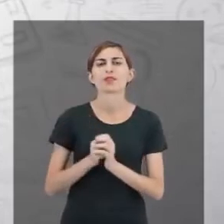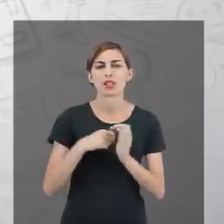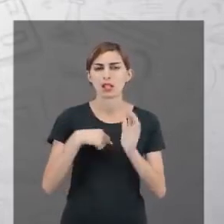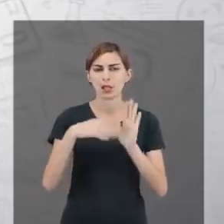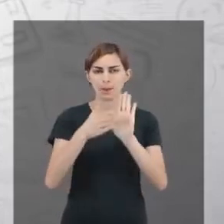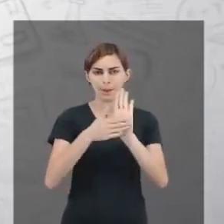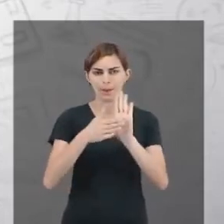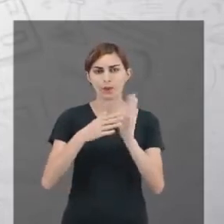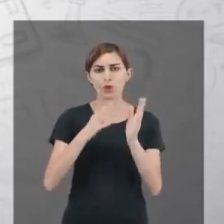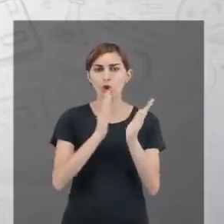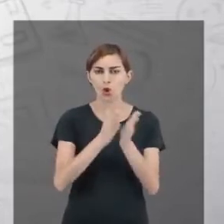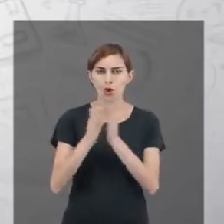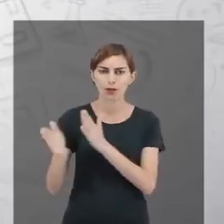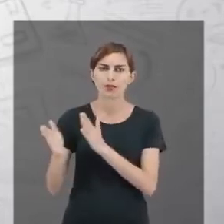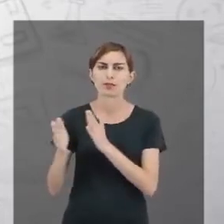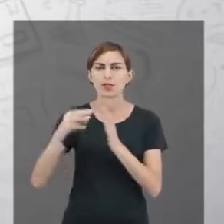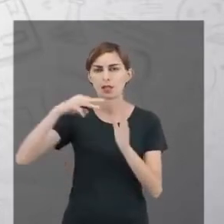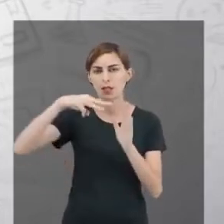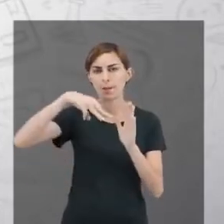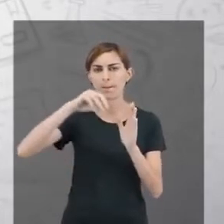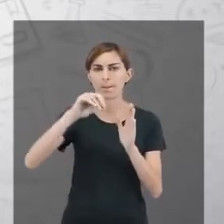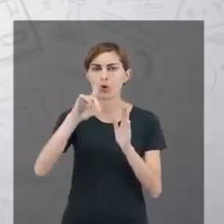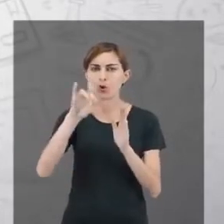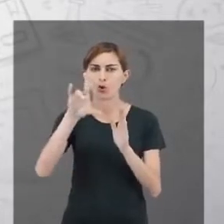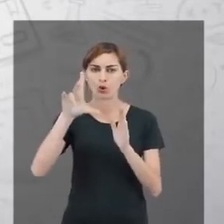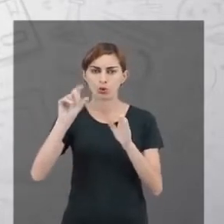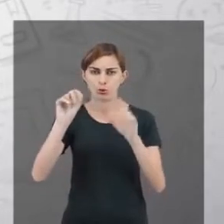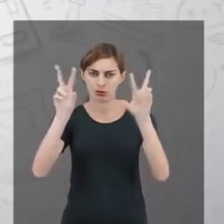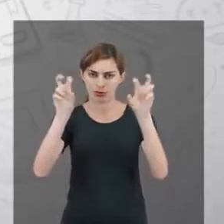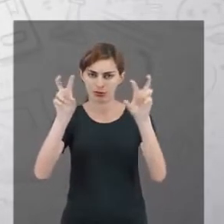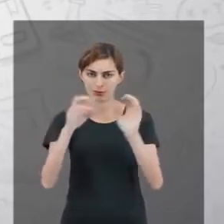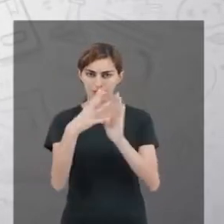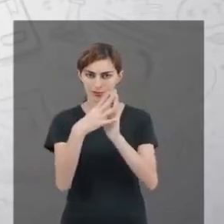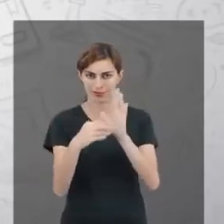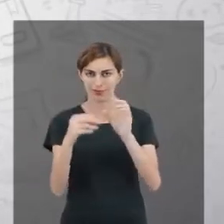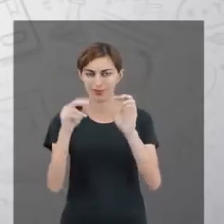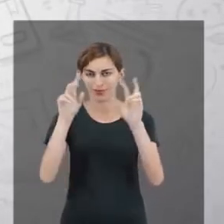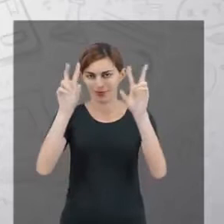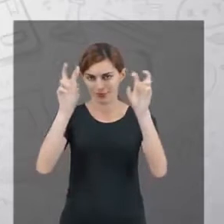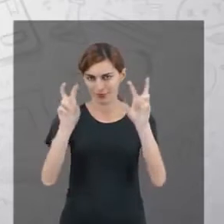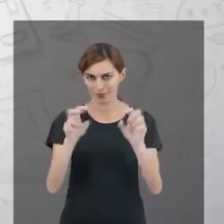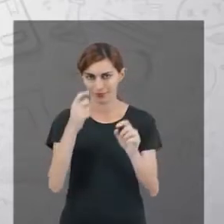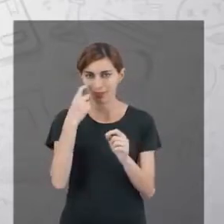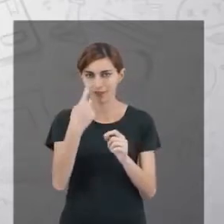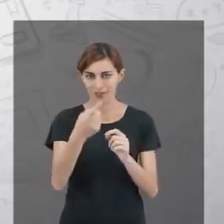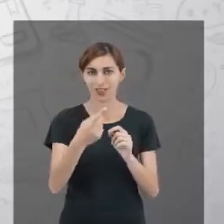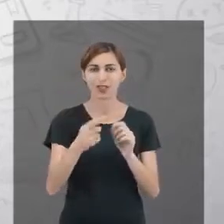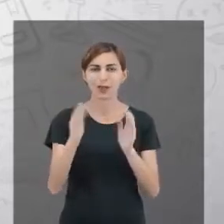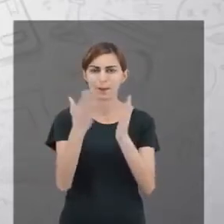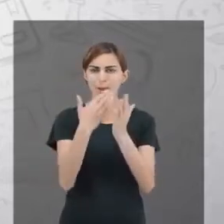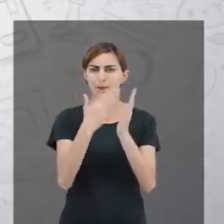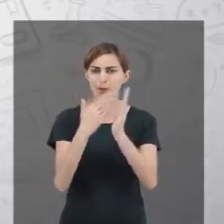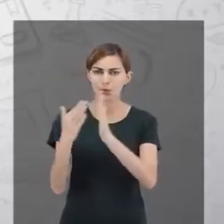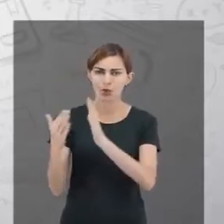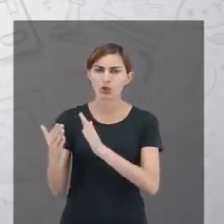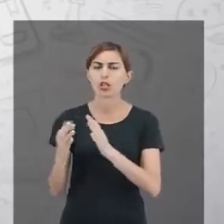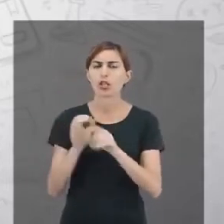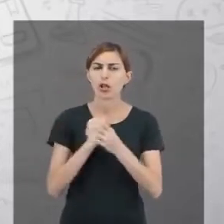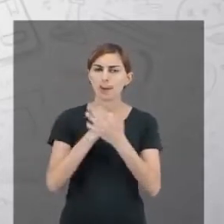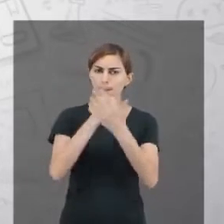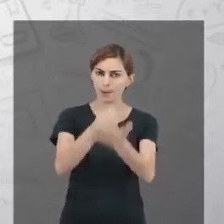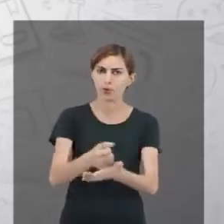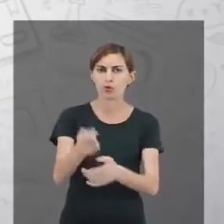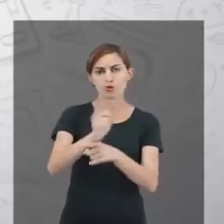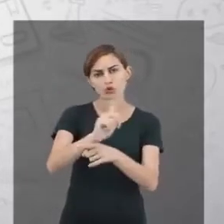organizadas em módulos, certo? São módulos temáticos, como você pode ver. Aqui, no caso de biblioteca, a gente tem o módulo de apoio à